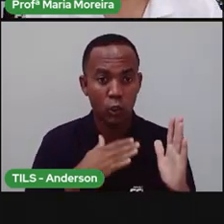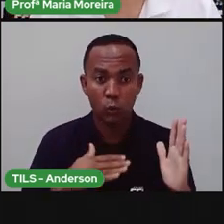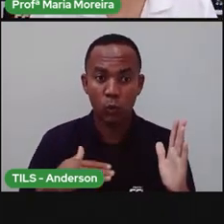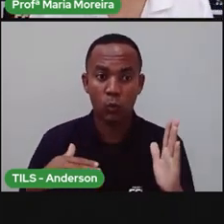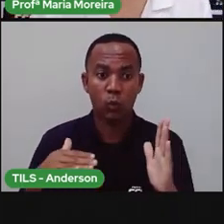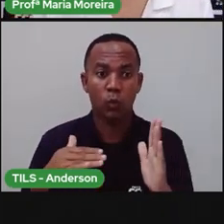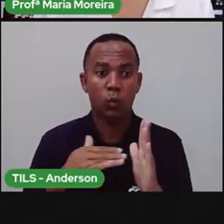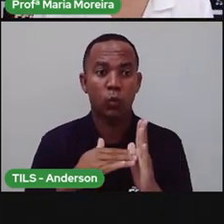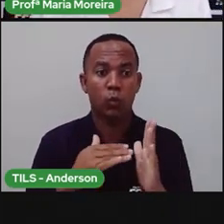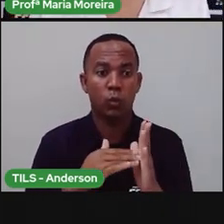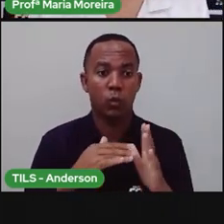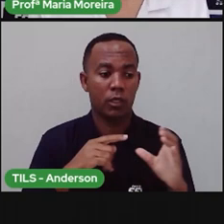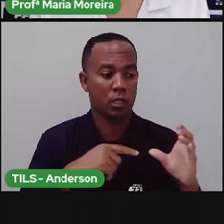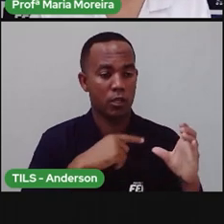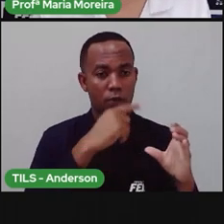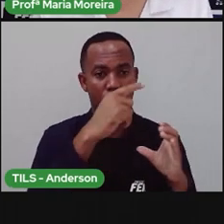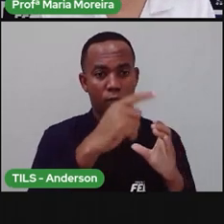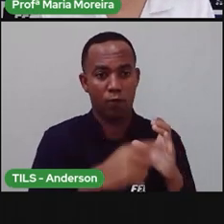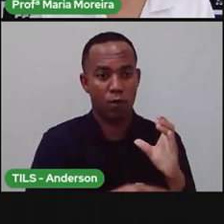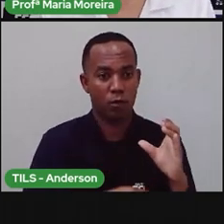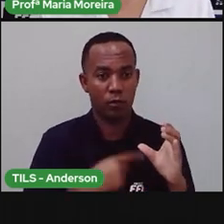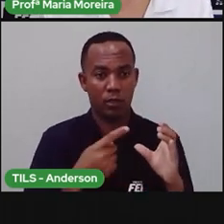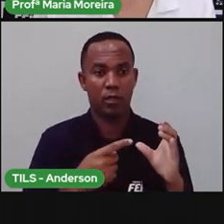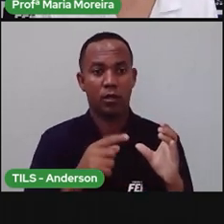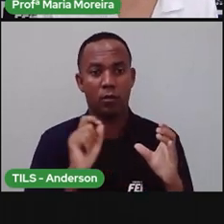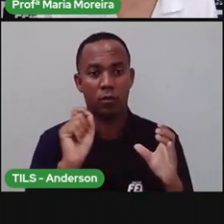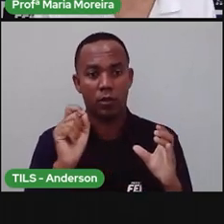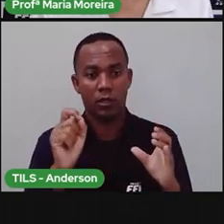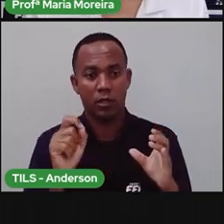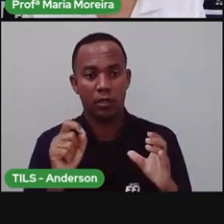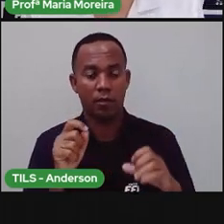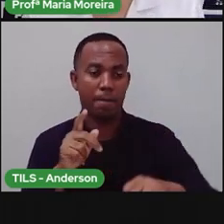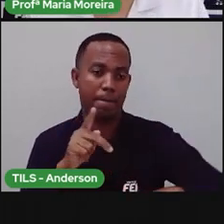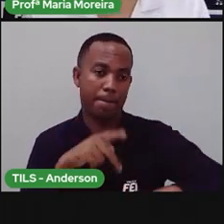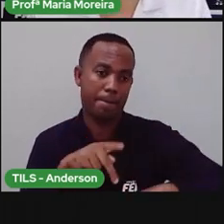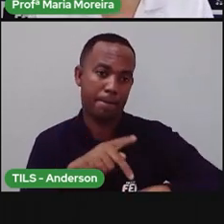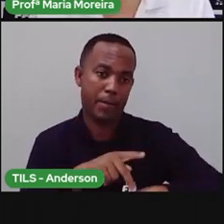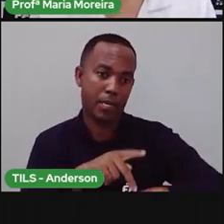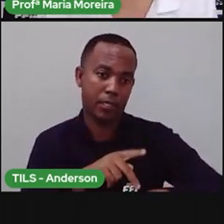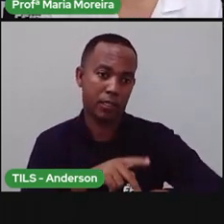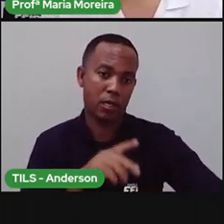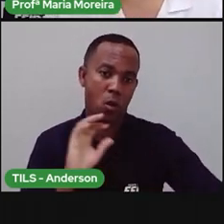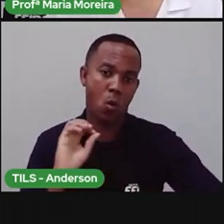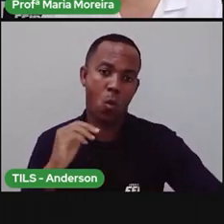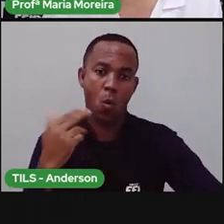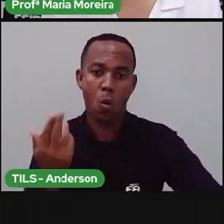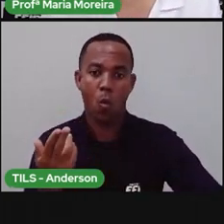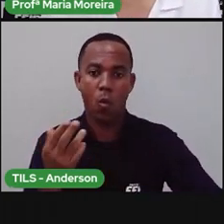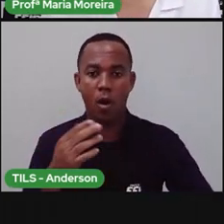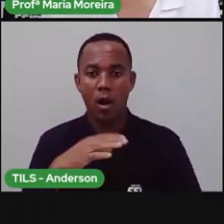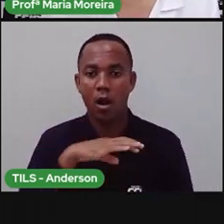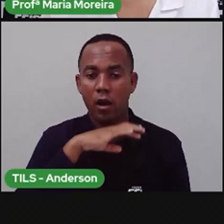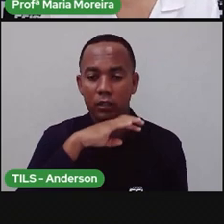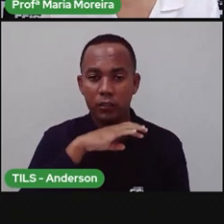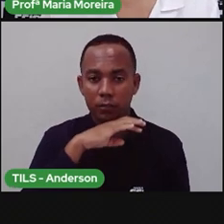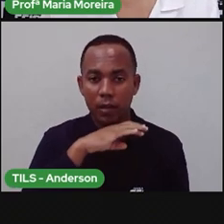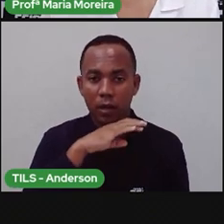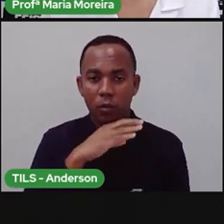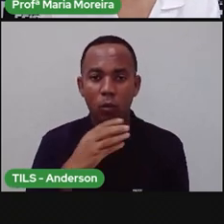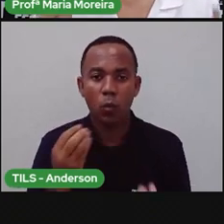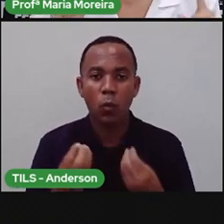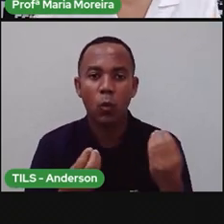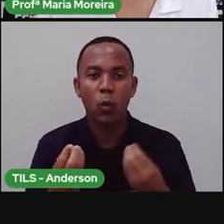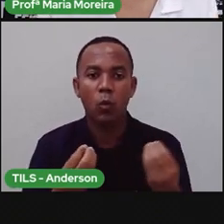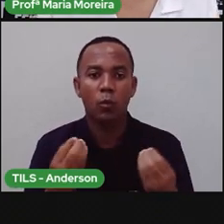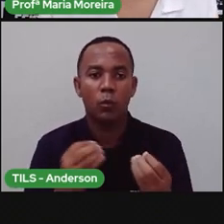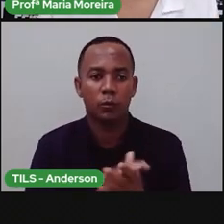tudo que nos rodeia é denominado de seres, seja uma pedra ou um animal. E aí, ele traz aqui, eu trago dois exemplos para vocês.